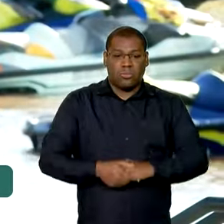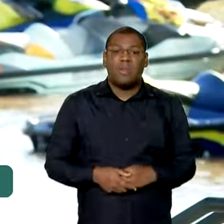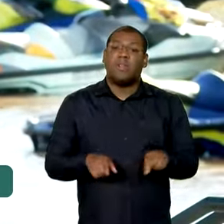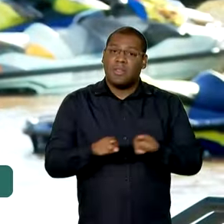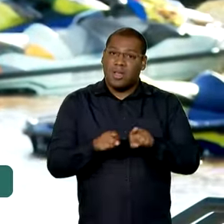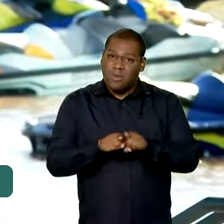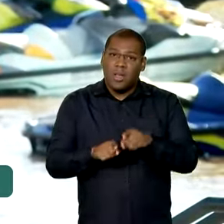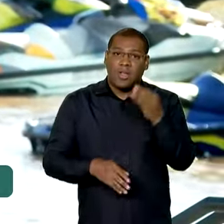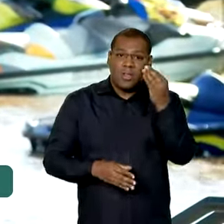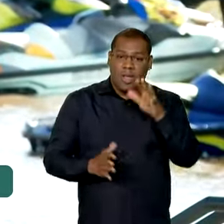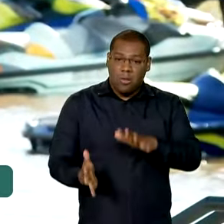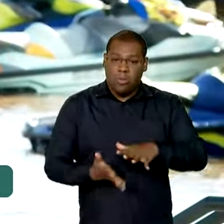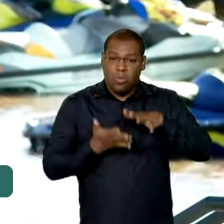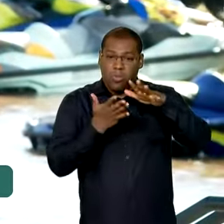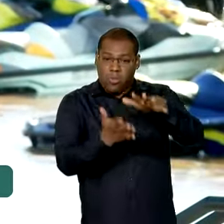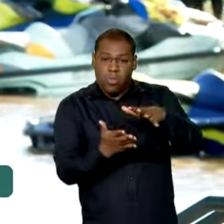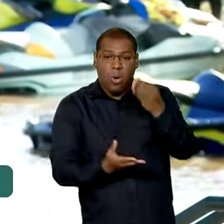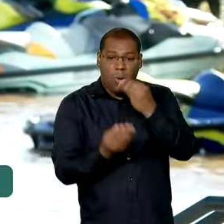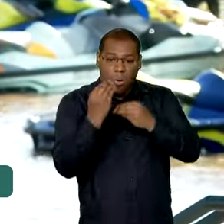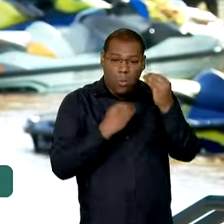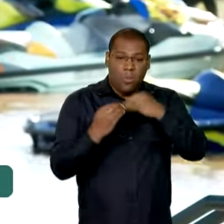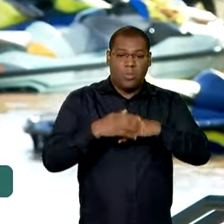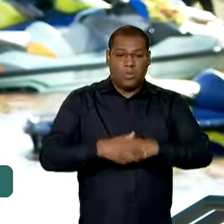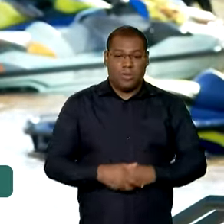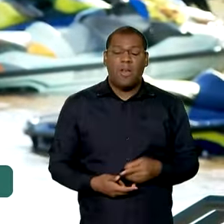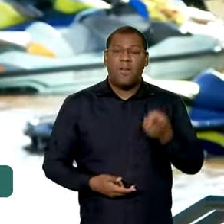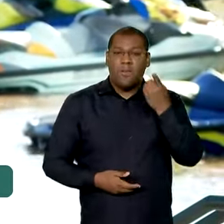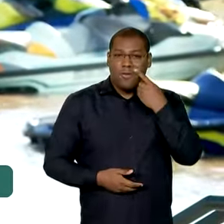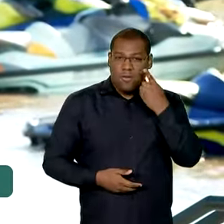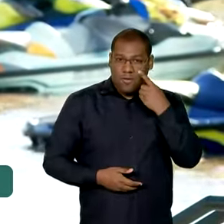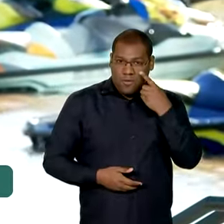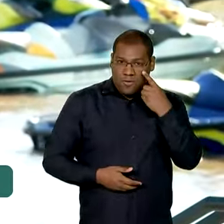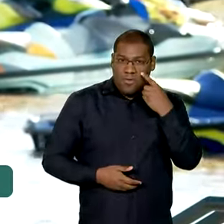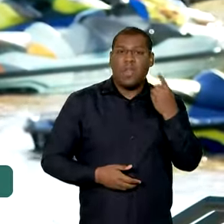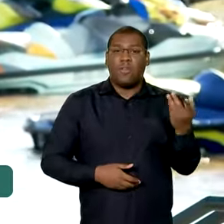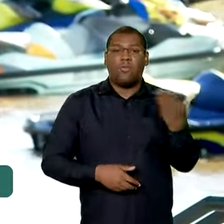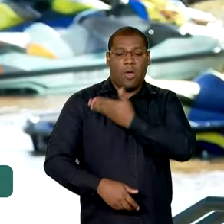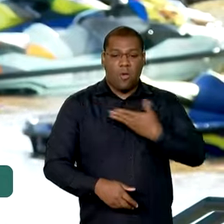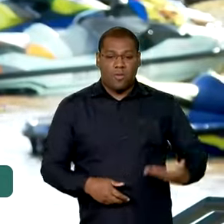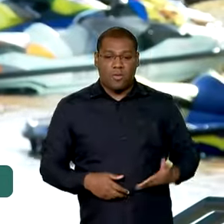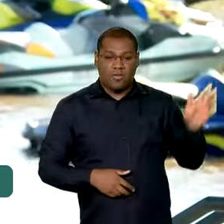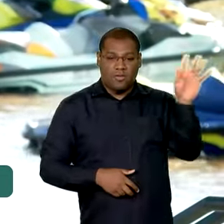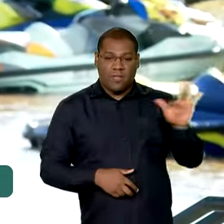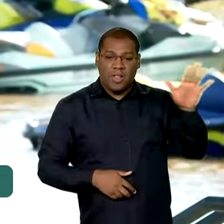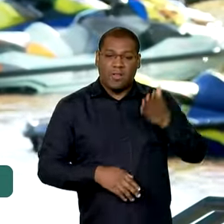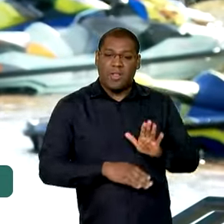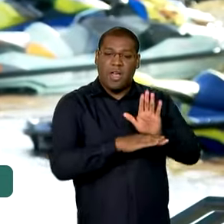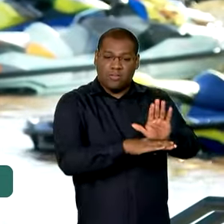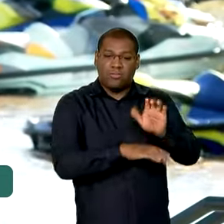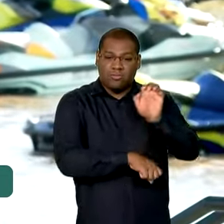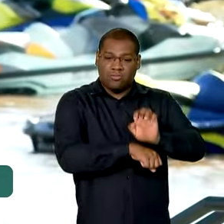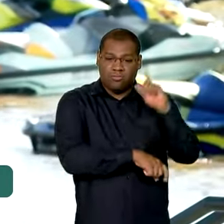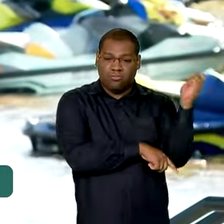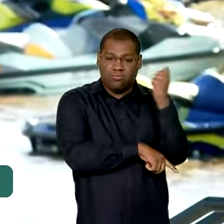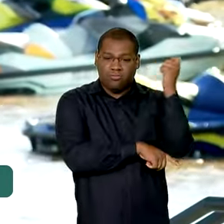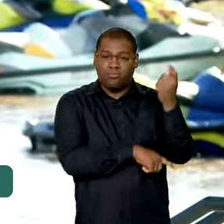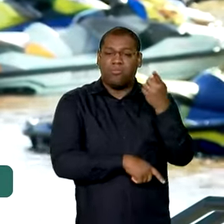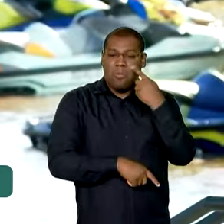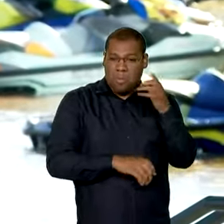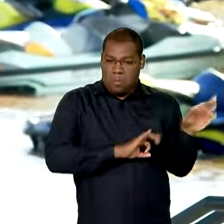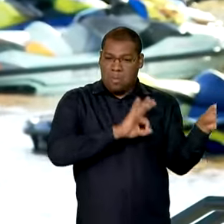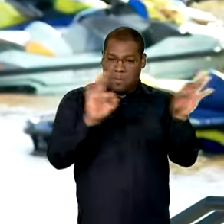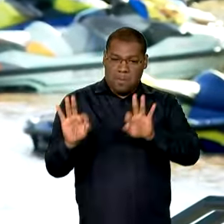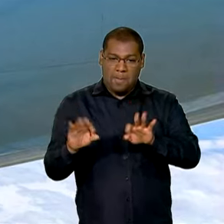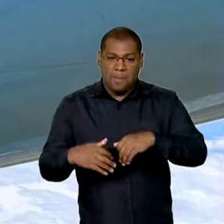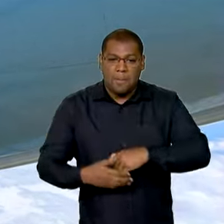acompanhou a coletiva que atualizou as ações do governo federal aqui no Rio Grande do Sul, e vocês vão ver agora na reportagem que eu preparei.